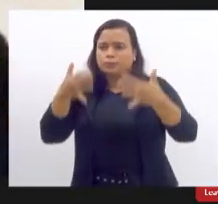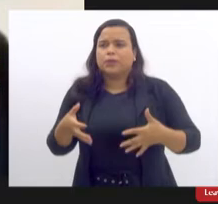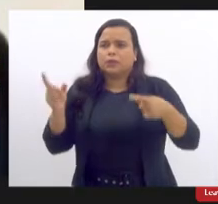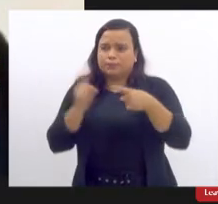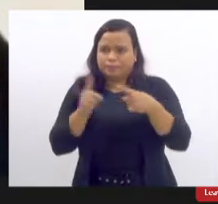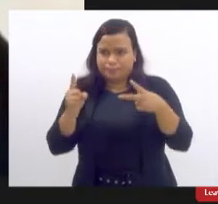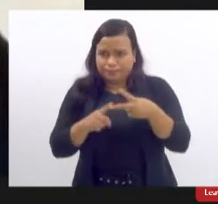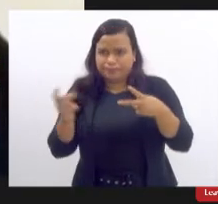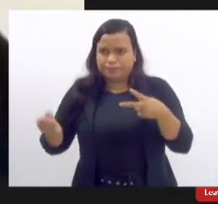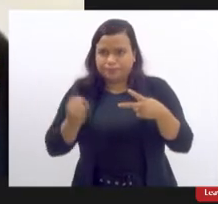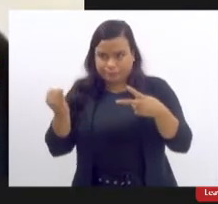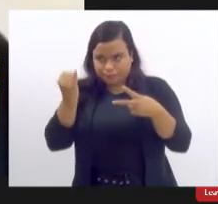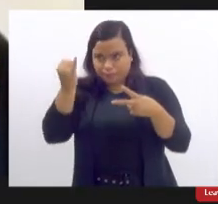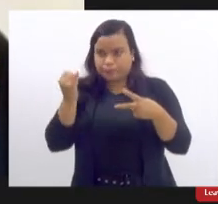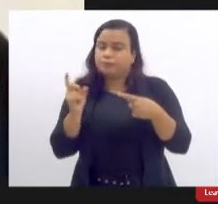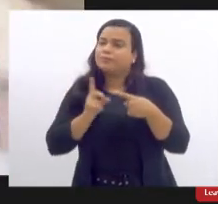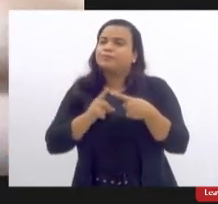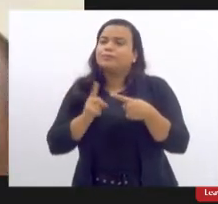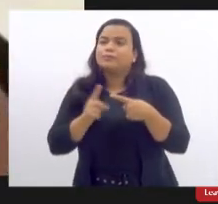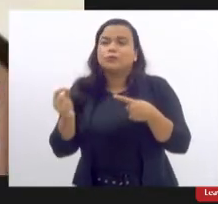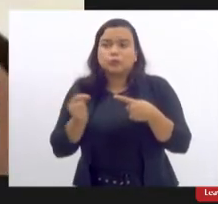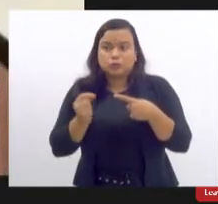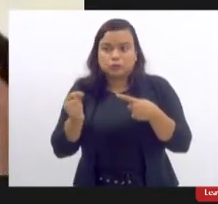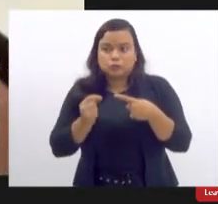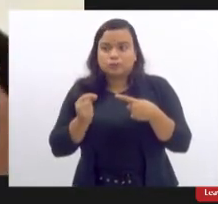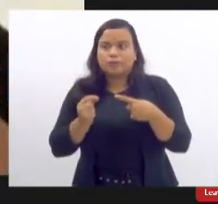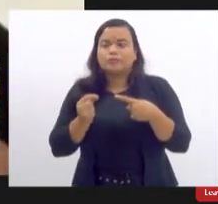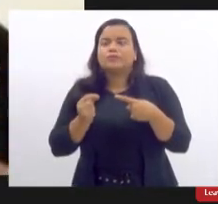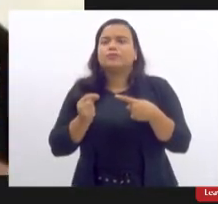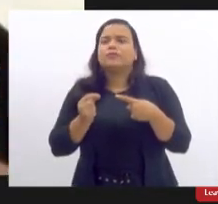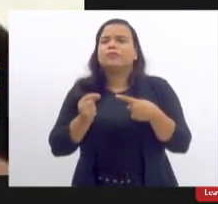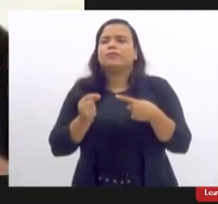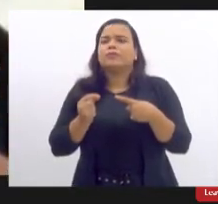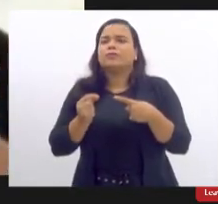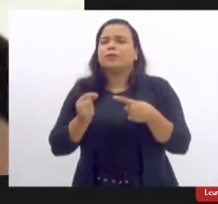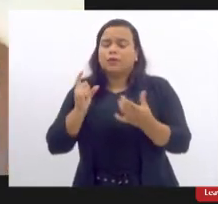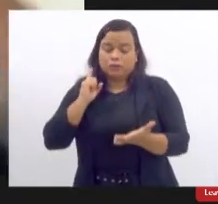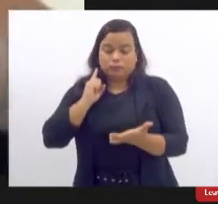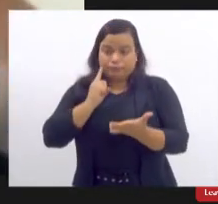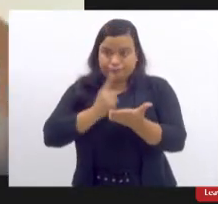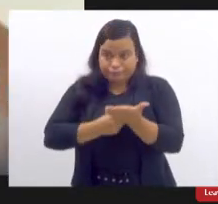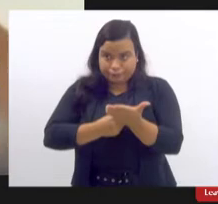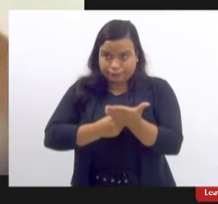importantes uma é que ainda não está fechado